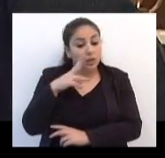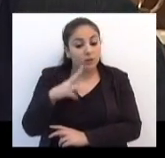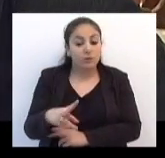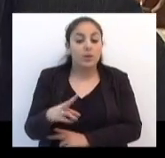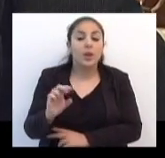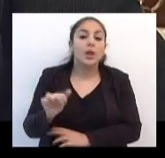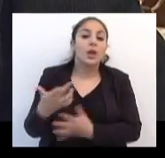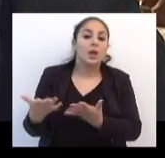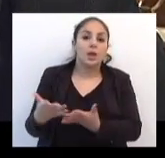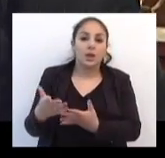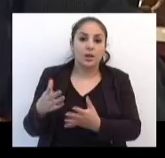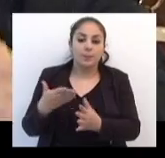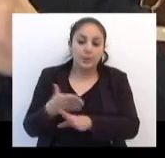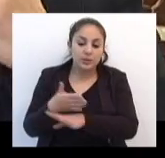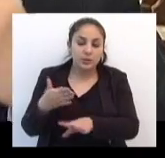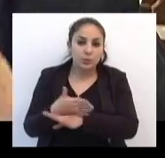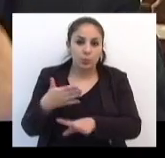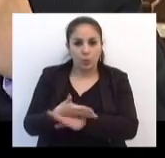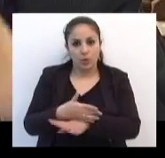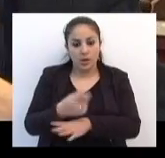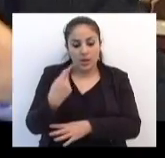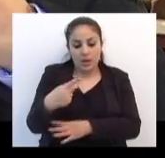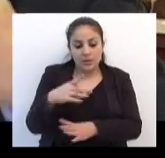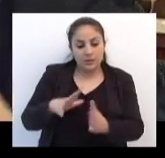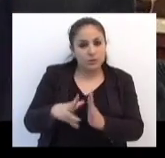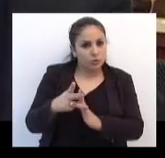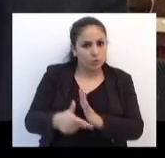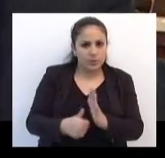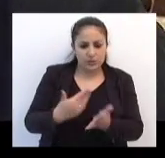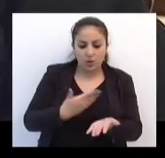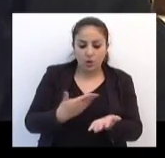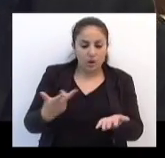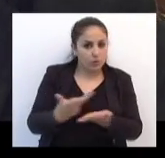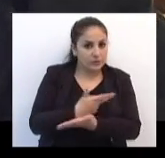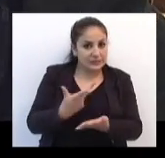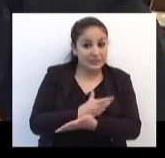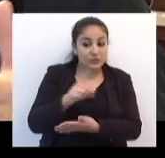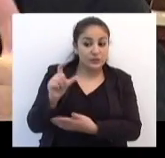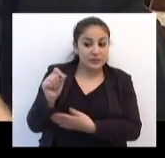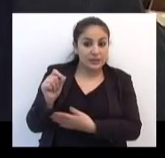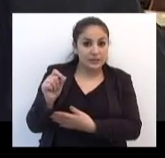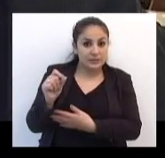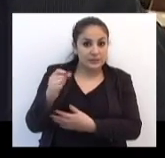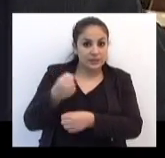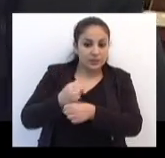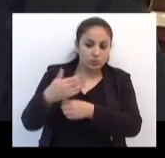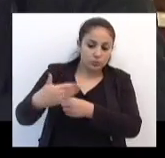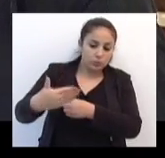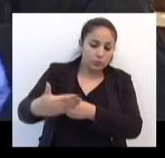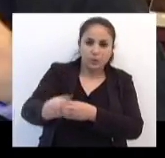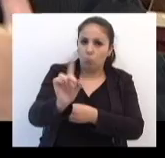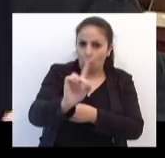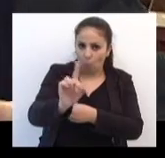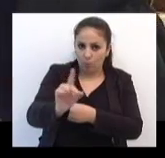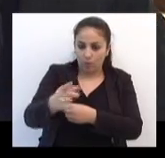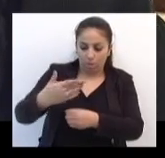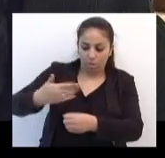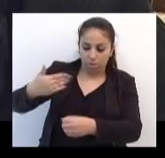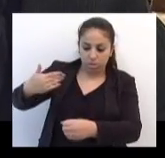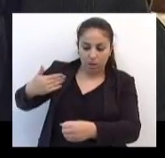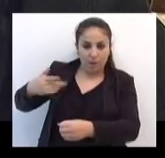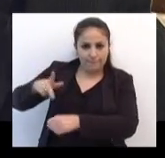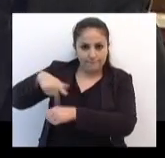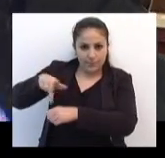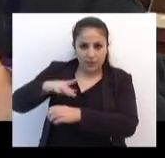condenado. E essas falcatrôs, essas rouba-lheira, não começaram há 10 anos para cá. Desde que esse país foi descoberto, se rouba desse